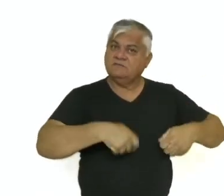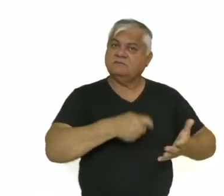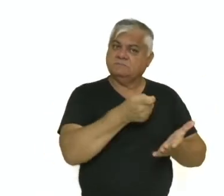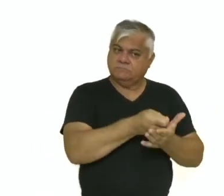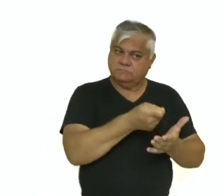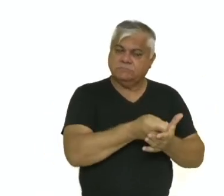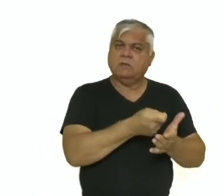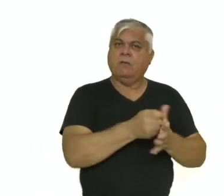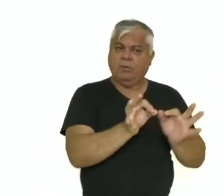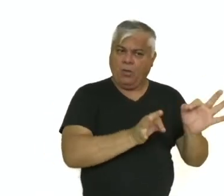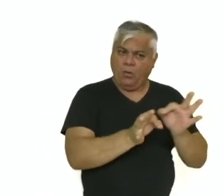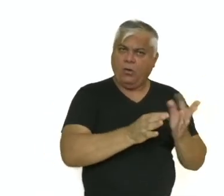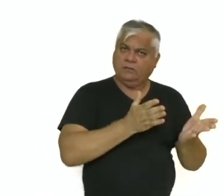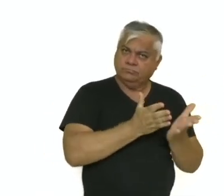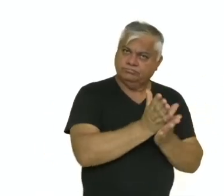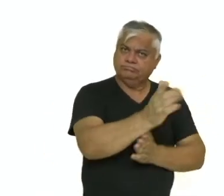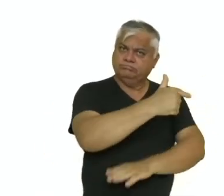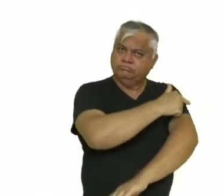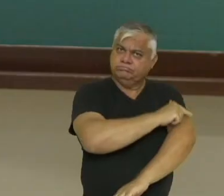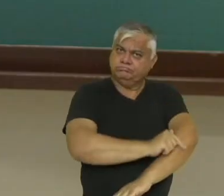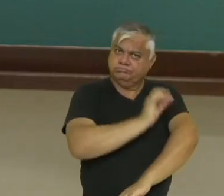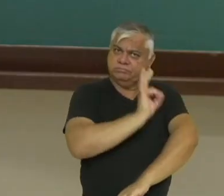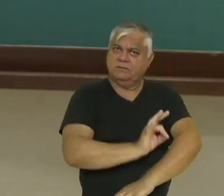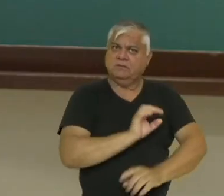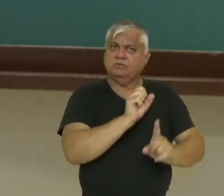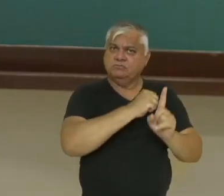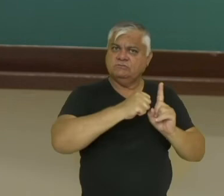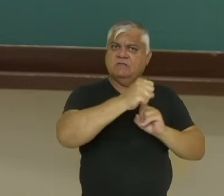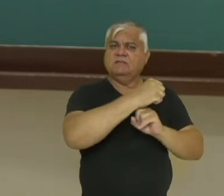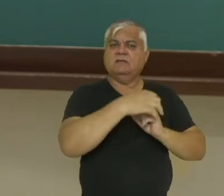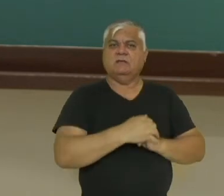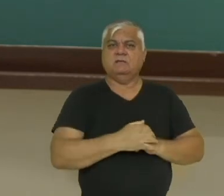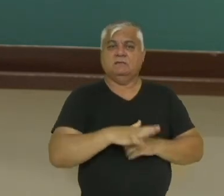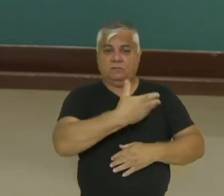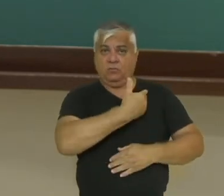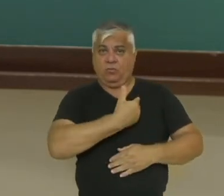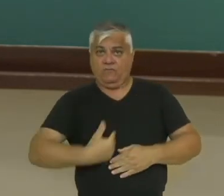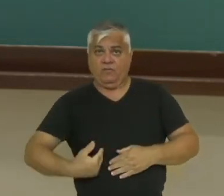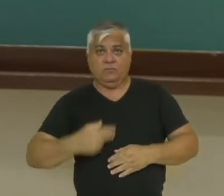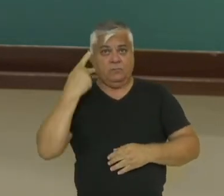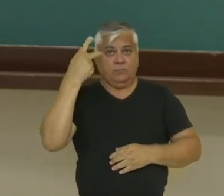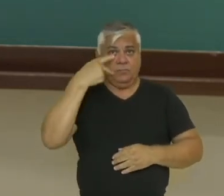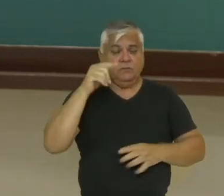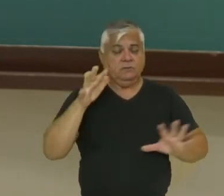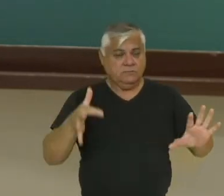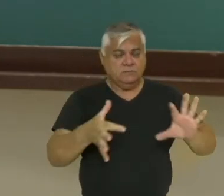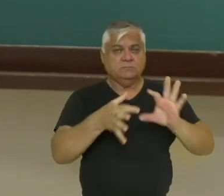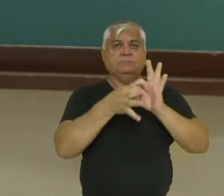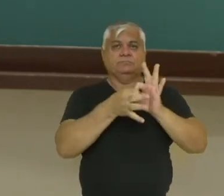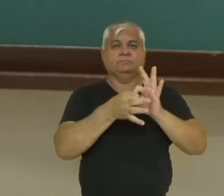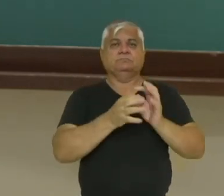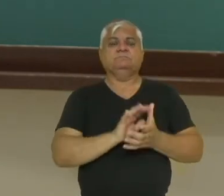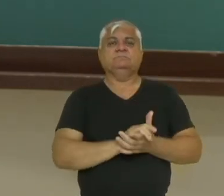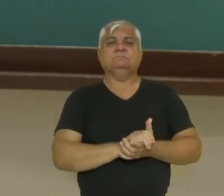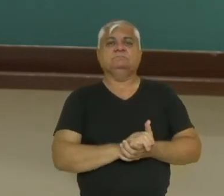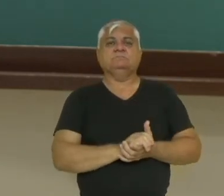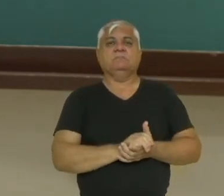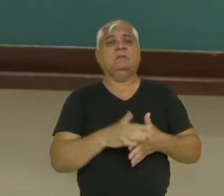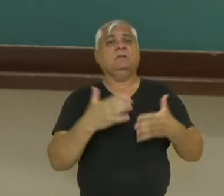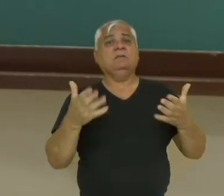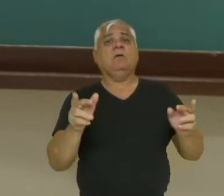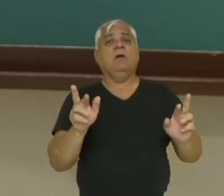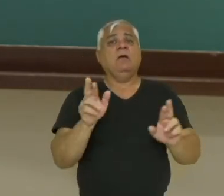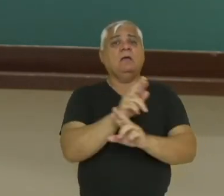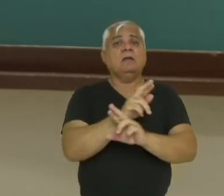ideologia para ter uma ordem na sociedade. O Estado e a política possuem a função de manter essa ordem. Por fim, a sua